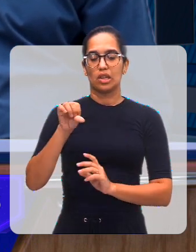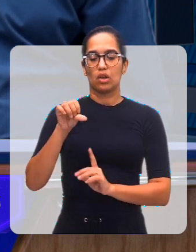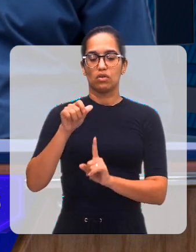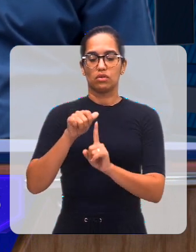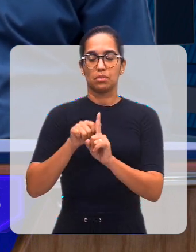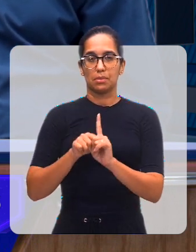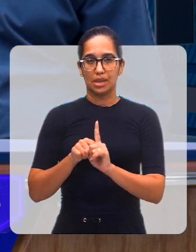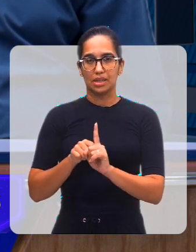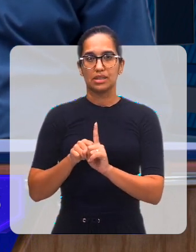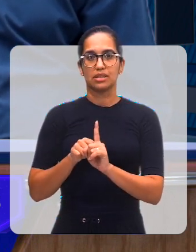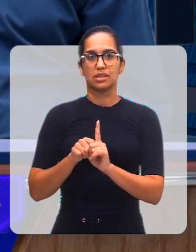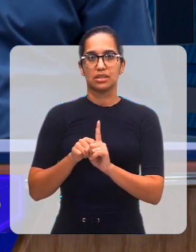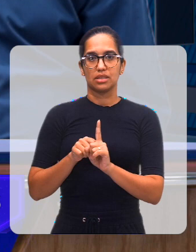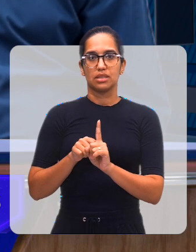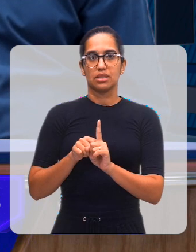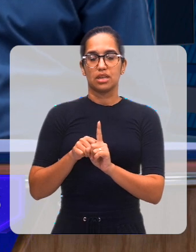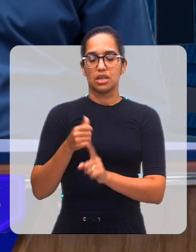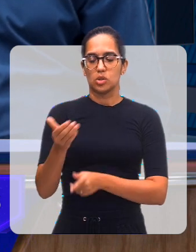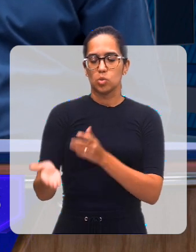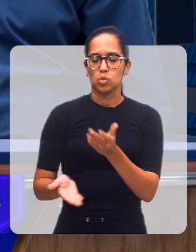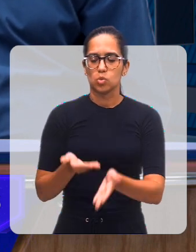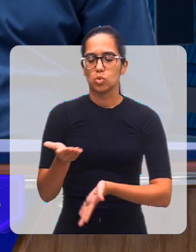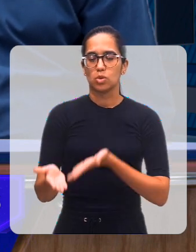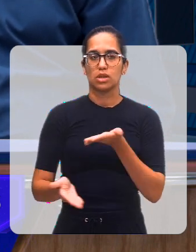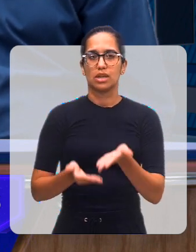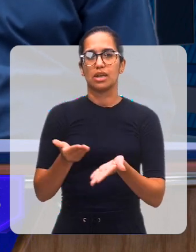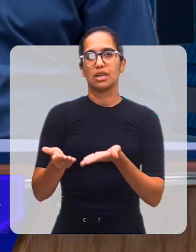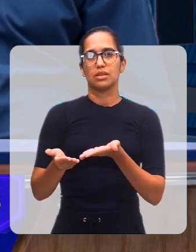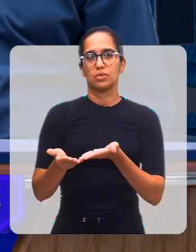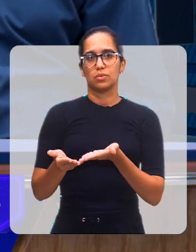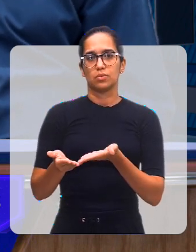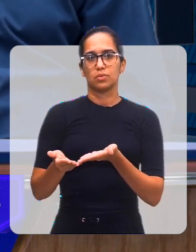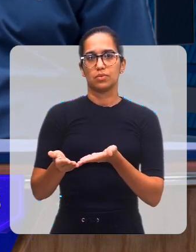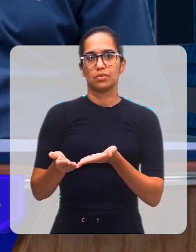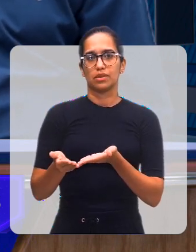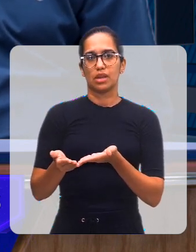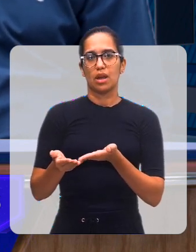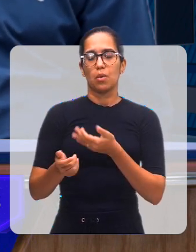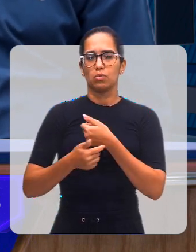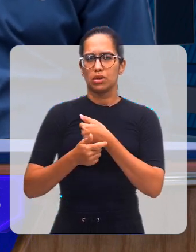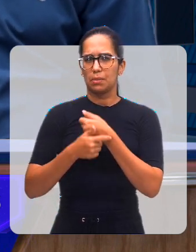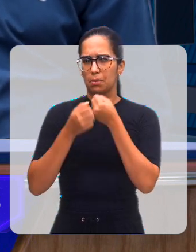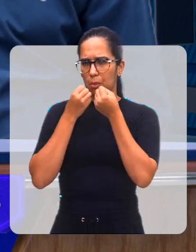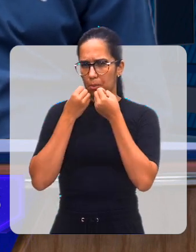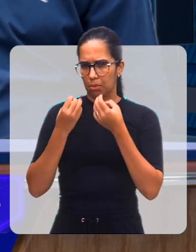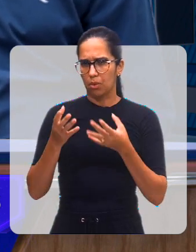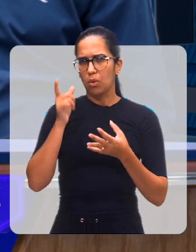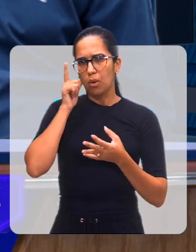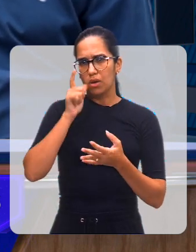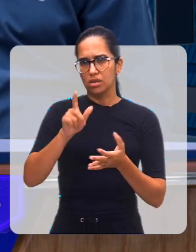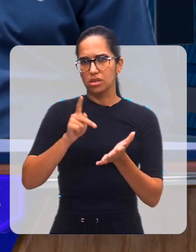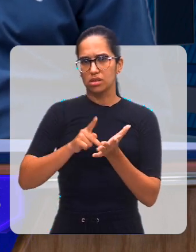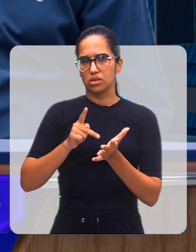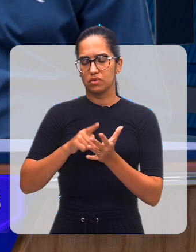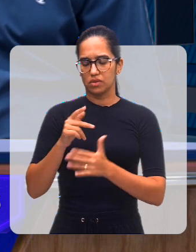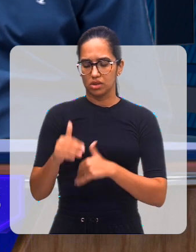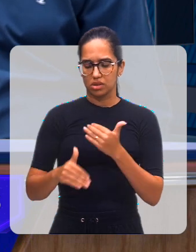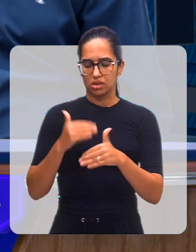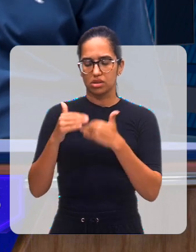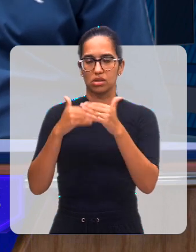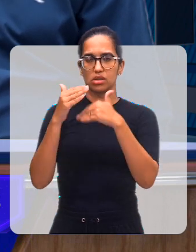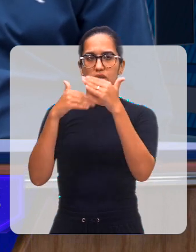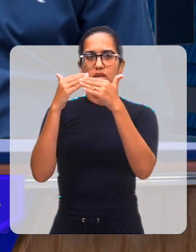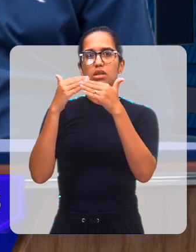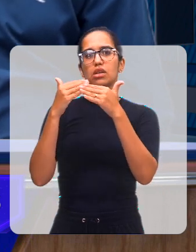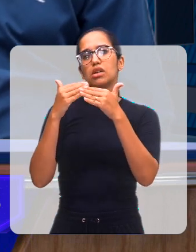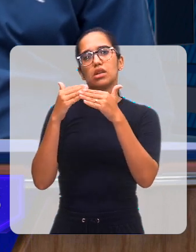tratamento, ou seja, esse acompanhamento. Esse tempo é suficiente para que haja, de fato, uma evolução no processo